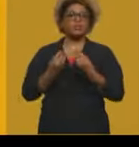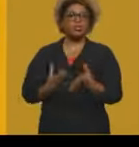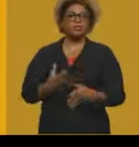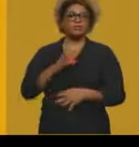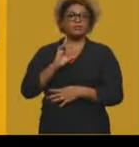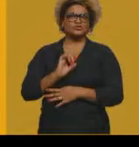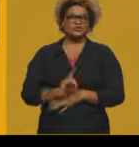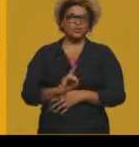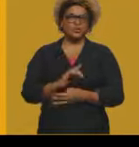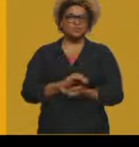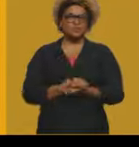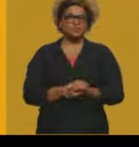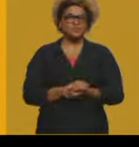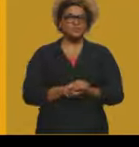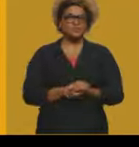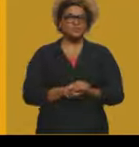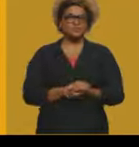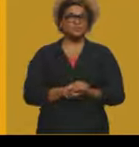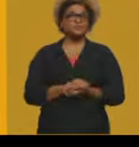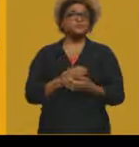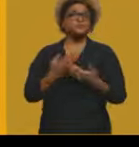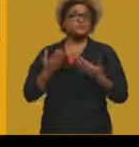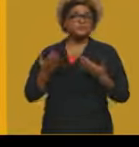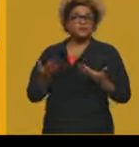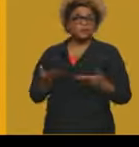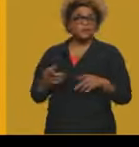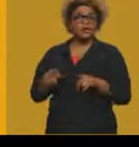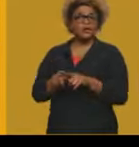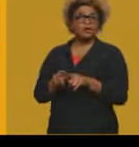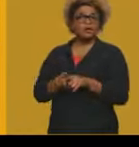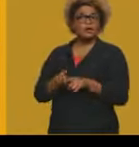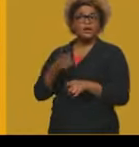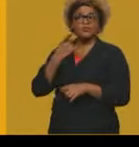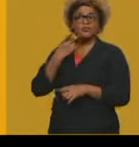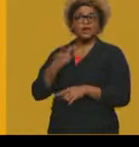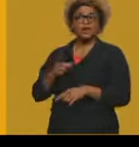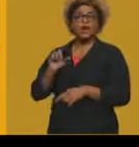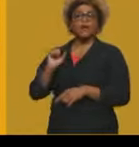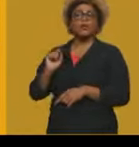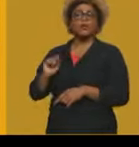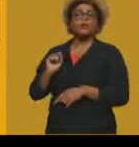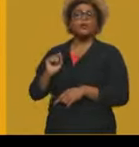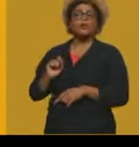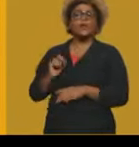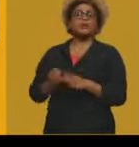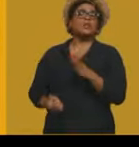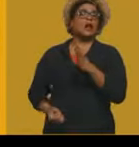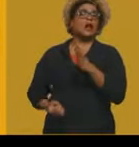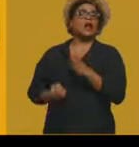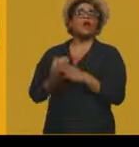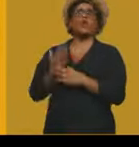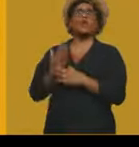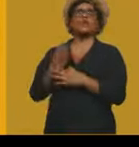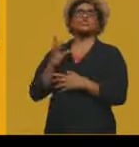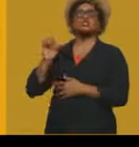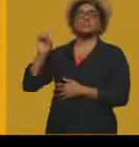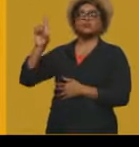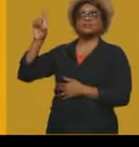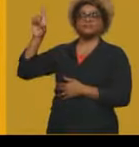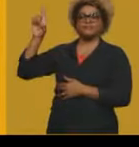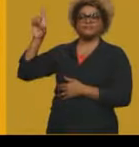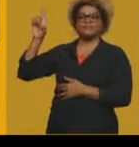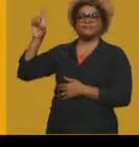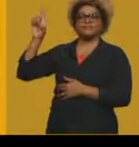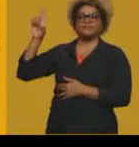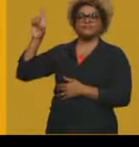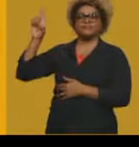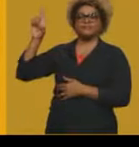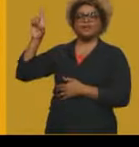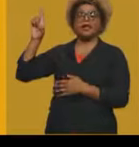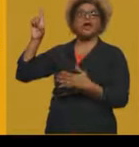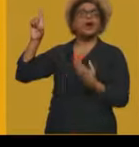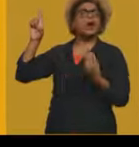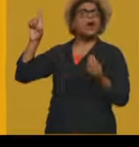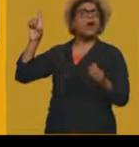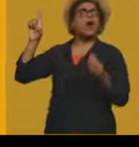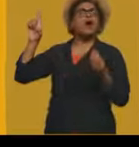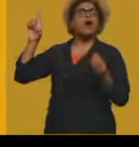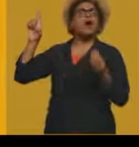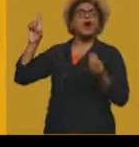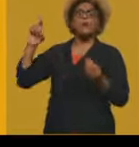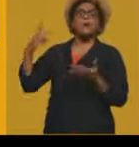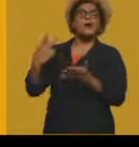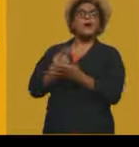né, sobre a origem desse Estado, desse bem-estar social, como nós citamos aí, a partir de tensões que são geradas, né,